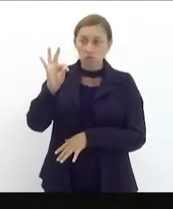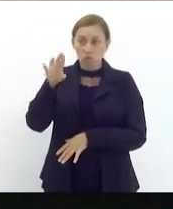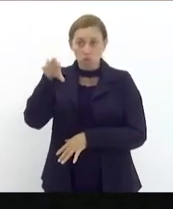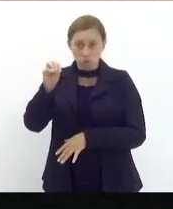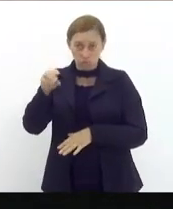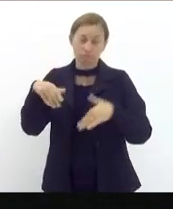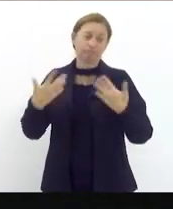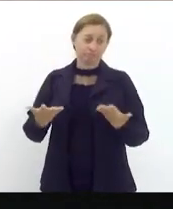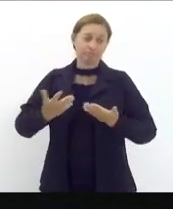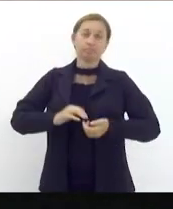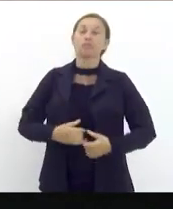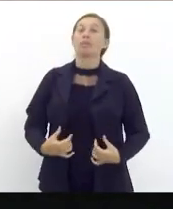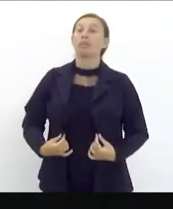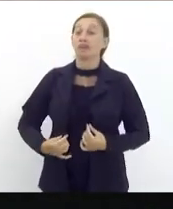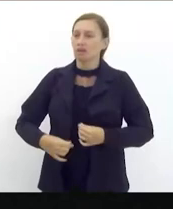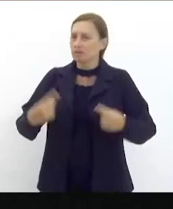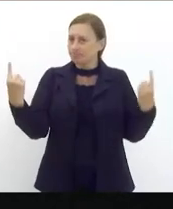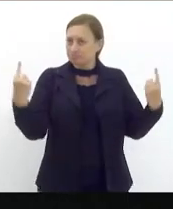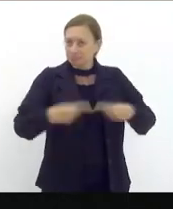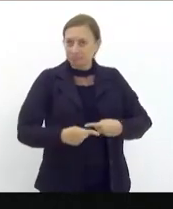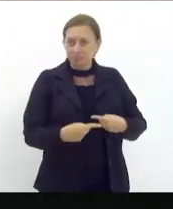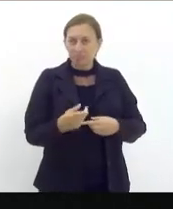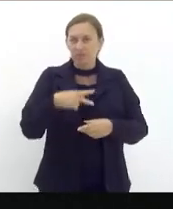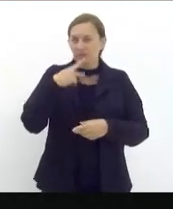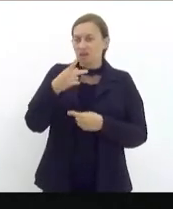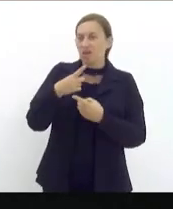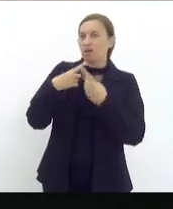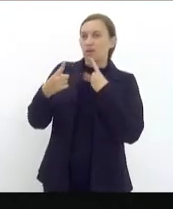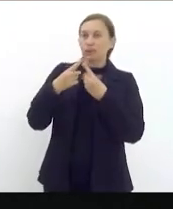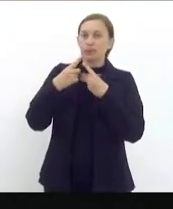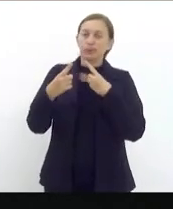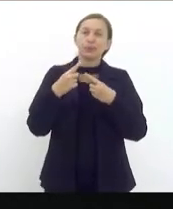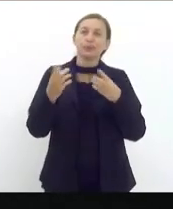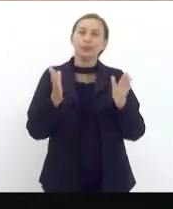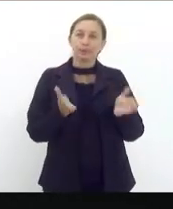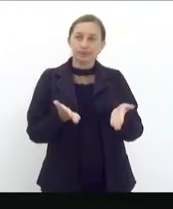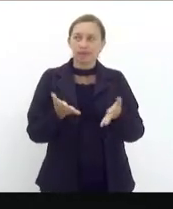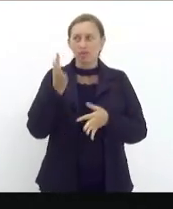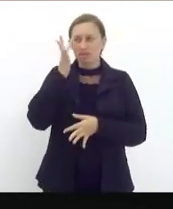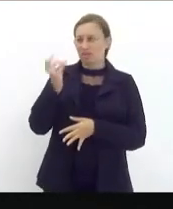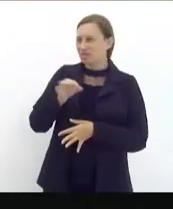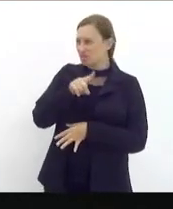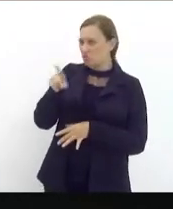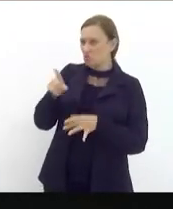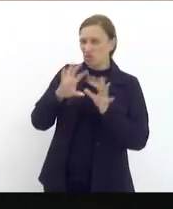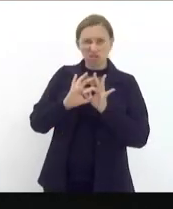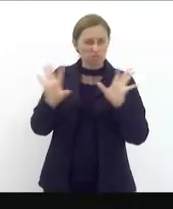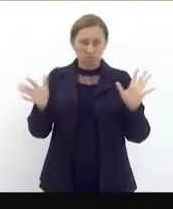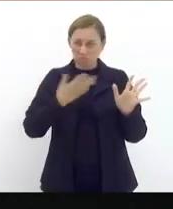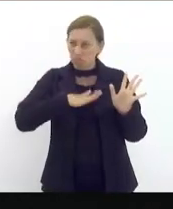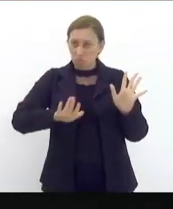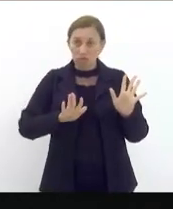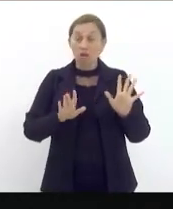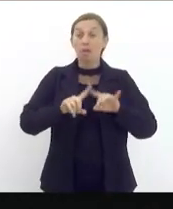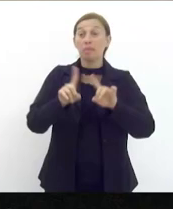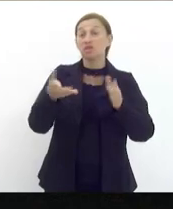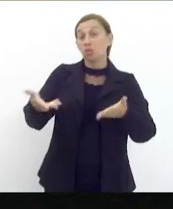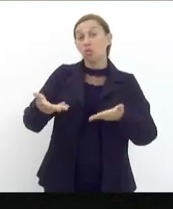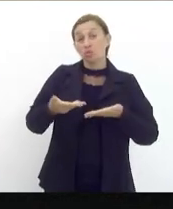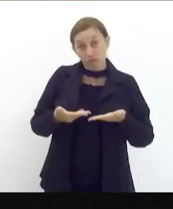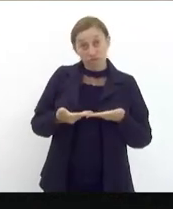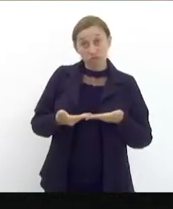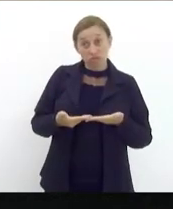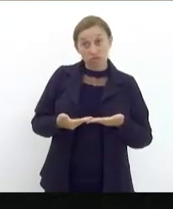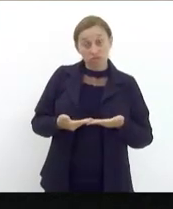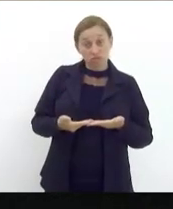ora ele desafiou disse que debate está aqui eu sei que vocês não gostam de democracia mas está aqui o convite aceito